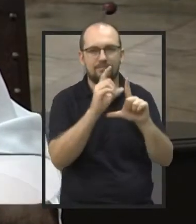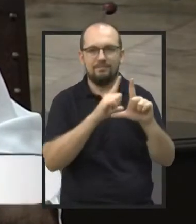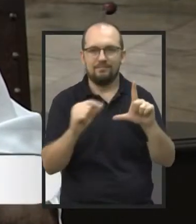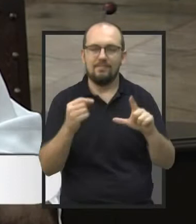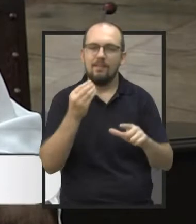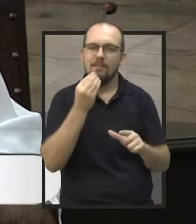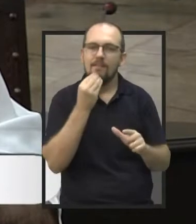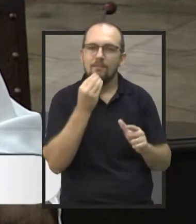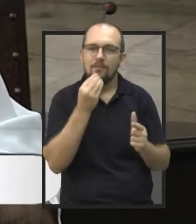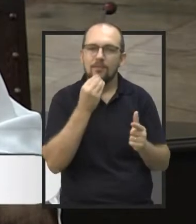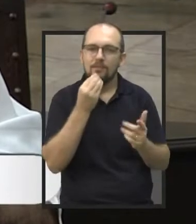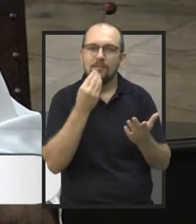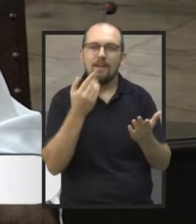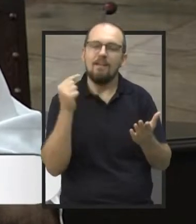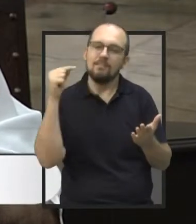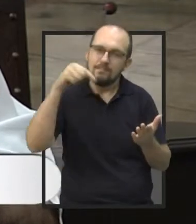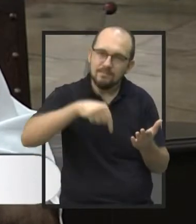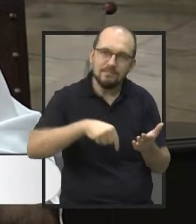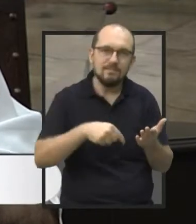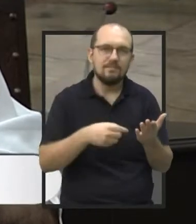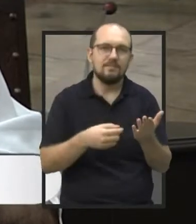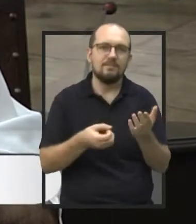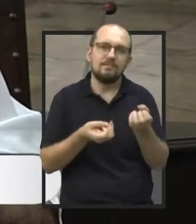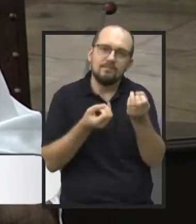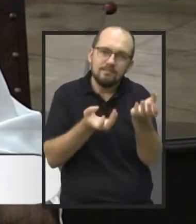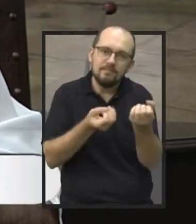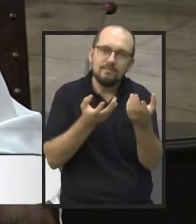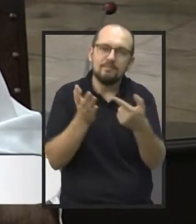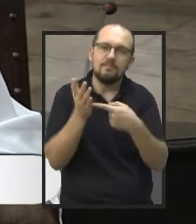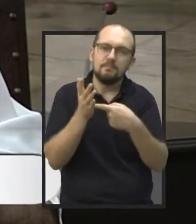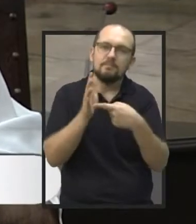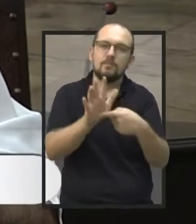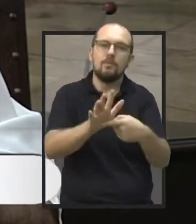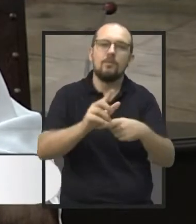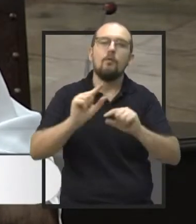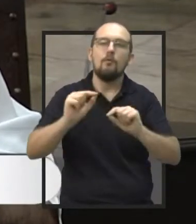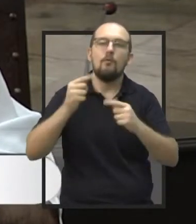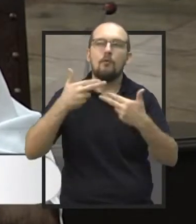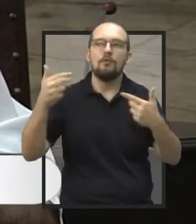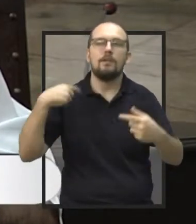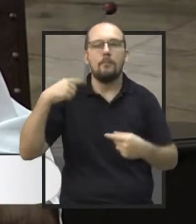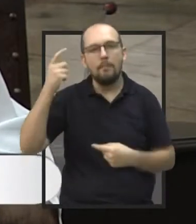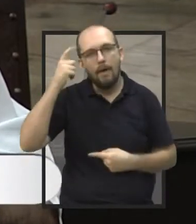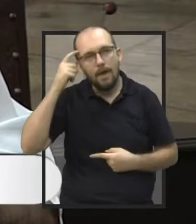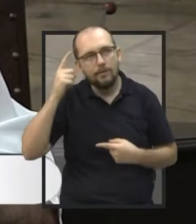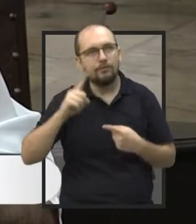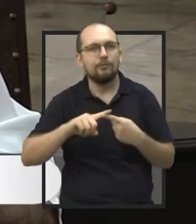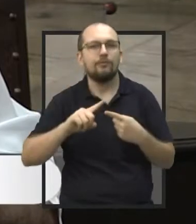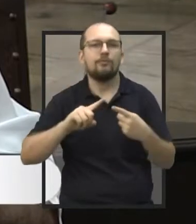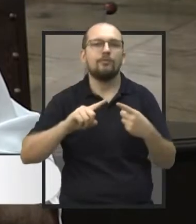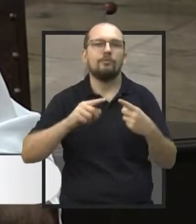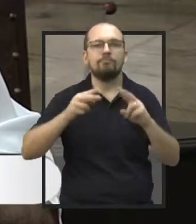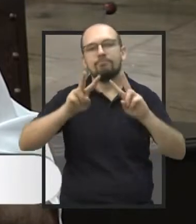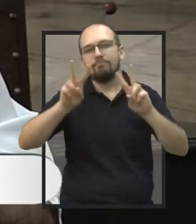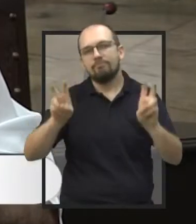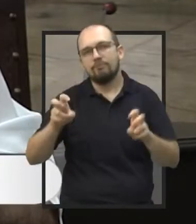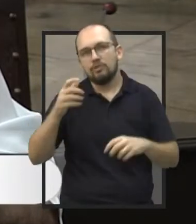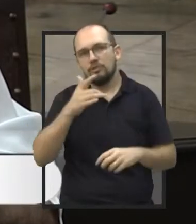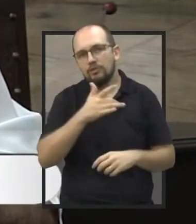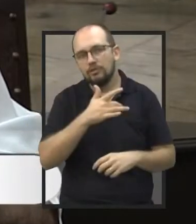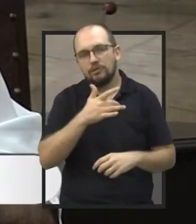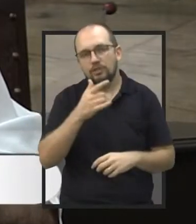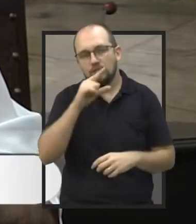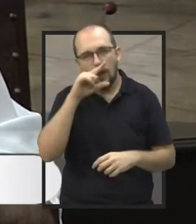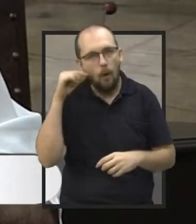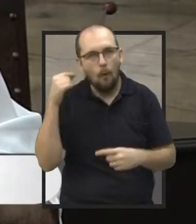oportunidade para a gente mostrar o que a gente pensa sobre a cidade, sobre o que os